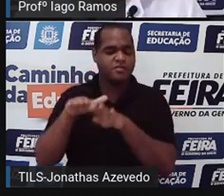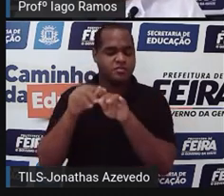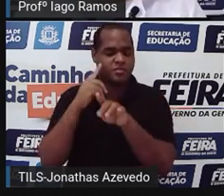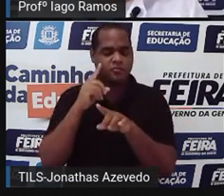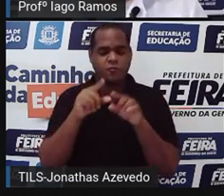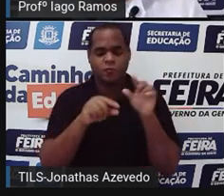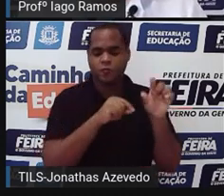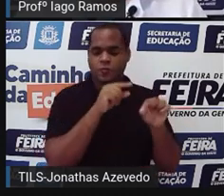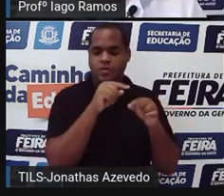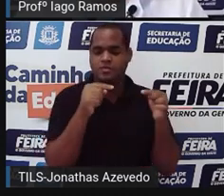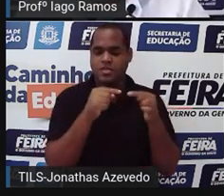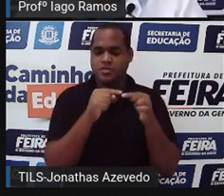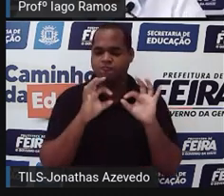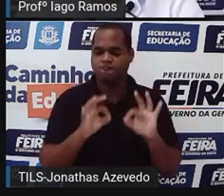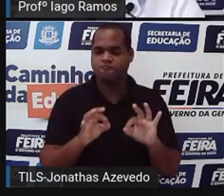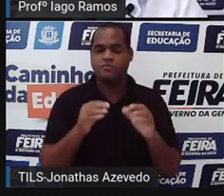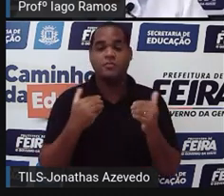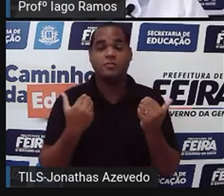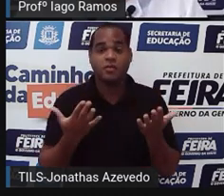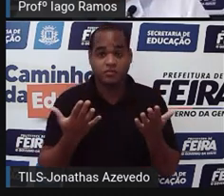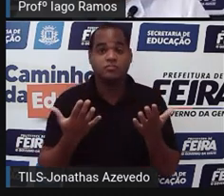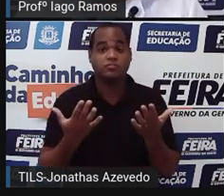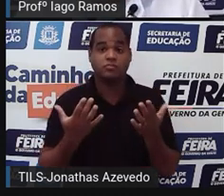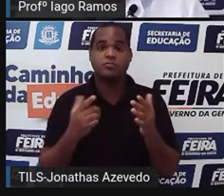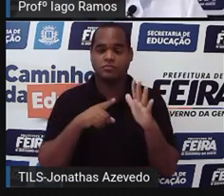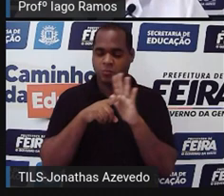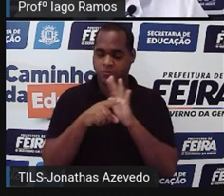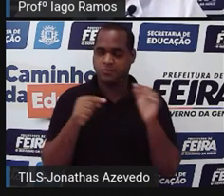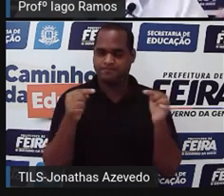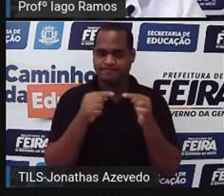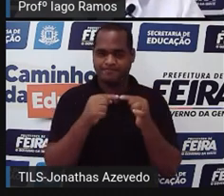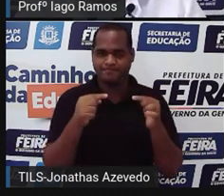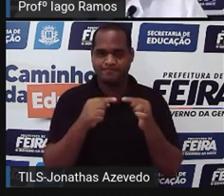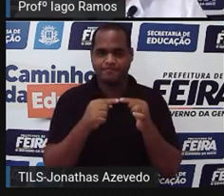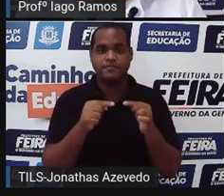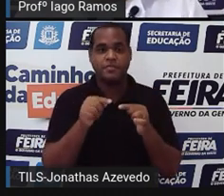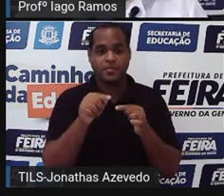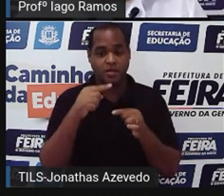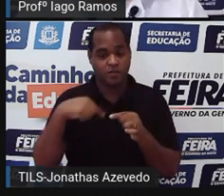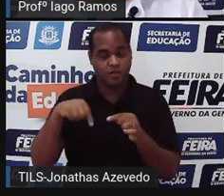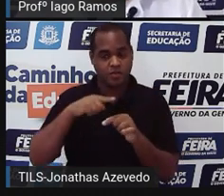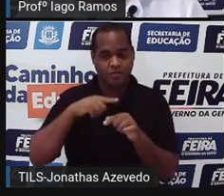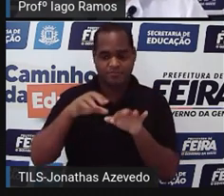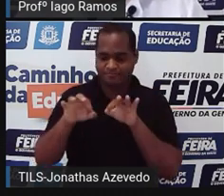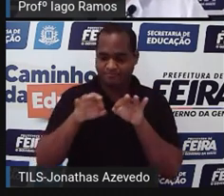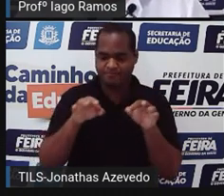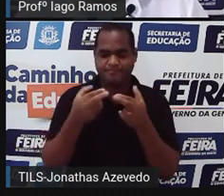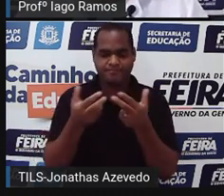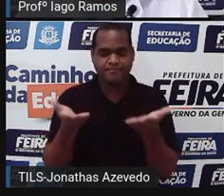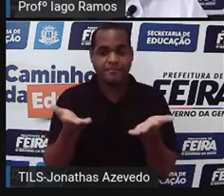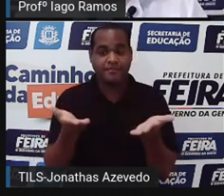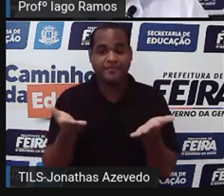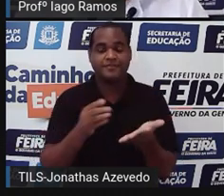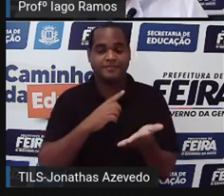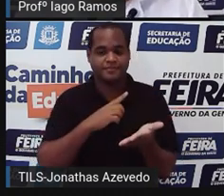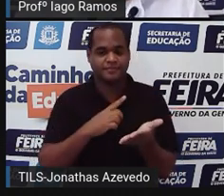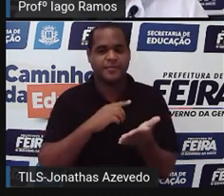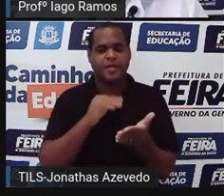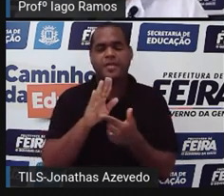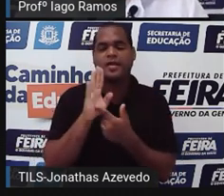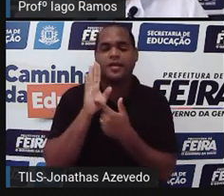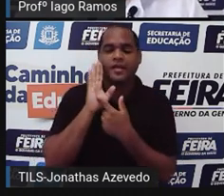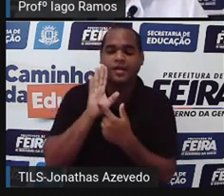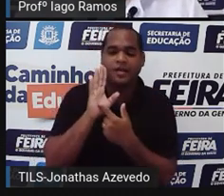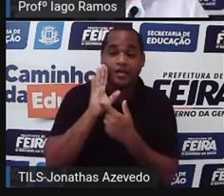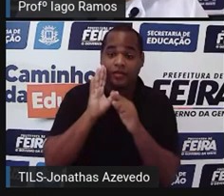qual é a opção correta. Então, perguntas desse tipo. Então, é isso que a gente vai fazer agora, tá bom? Então, o legal é que